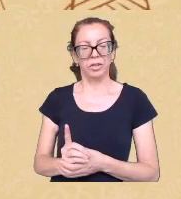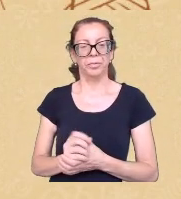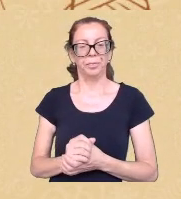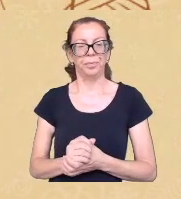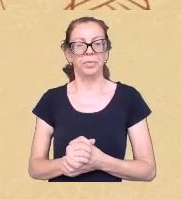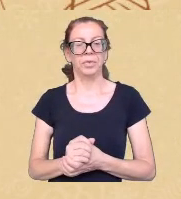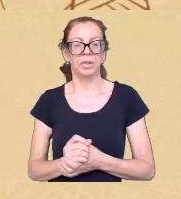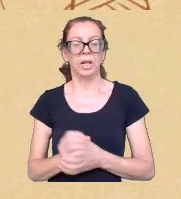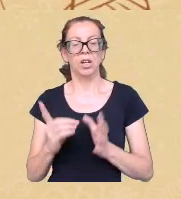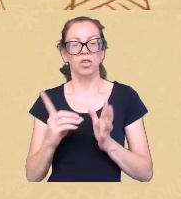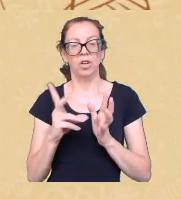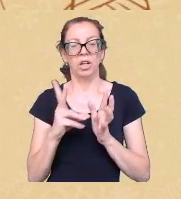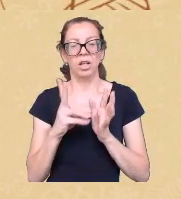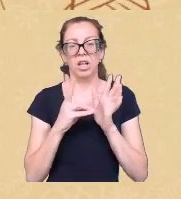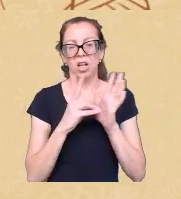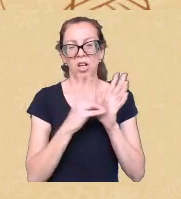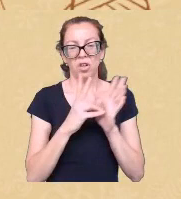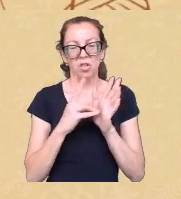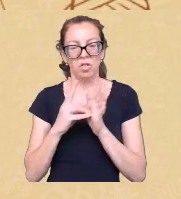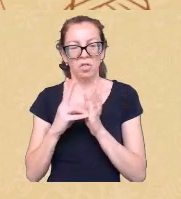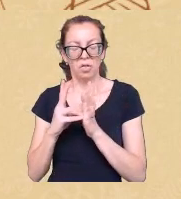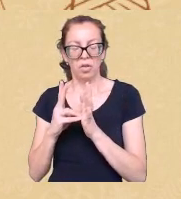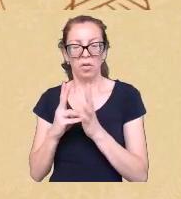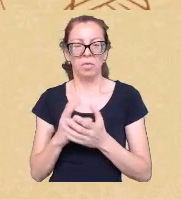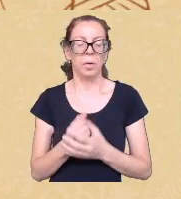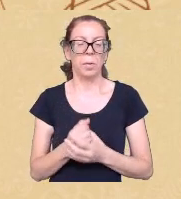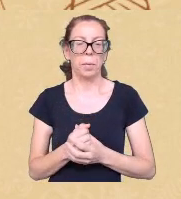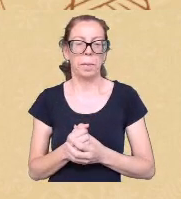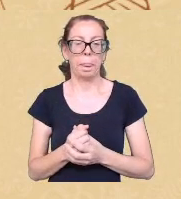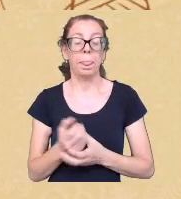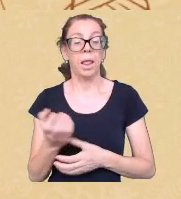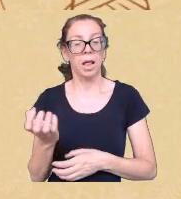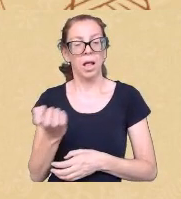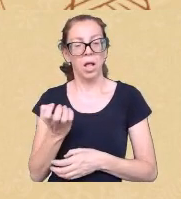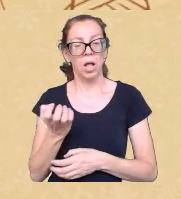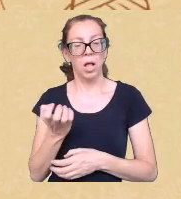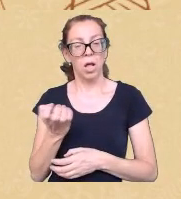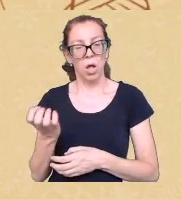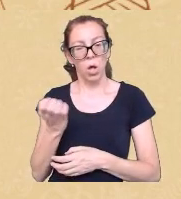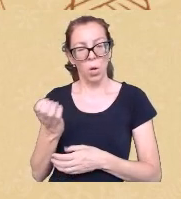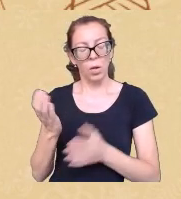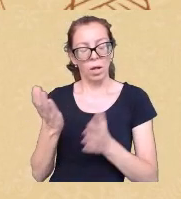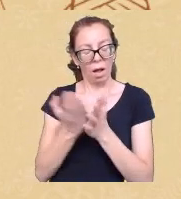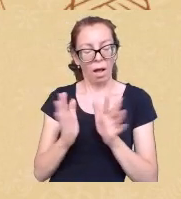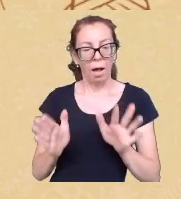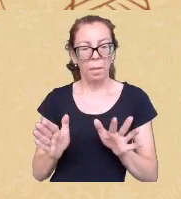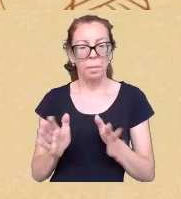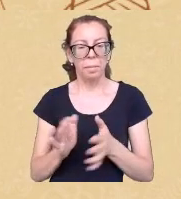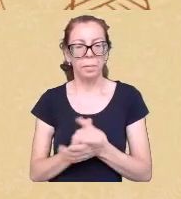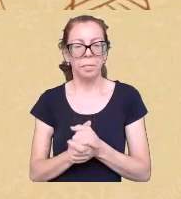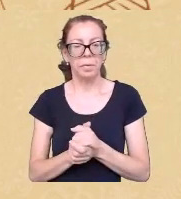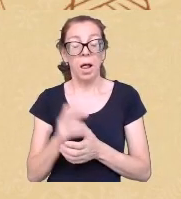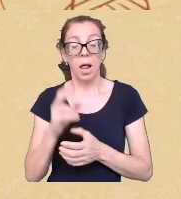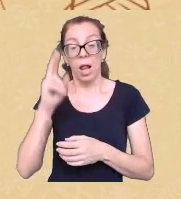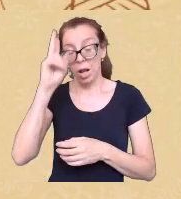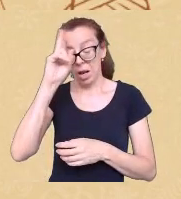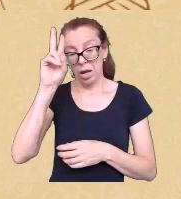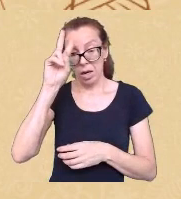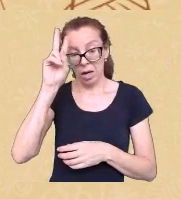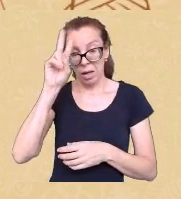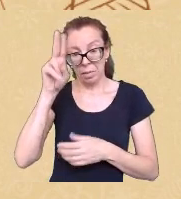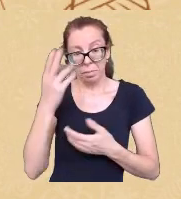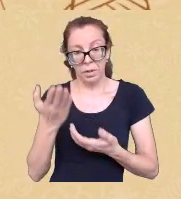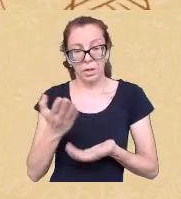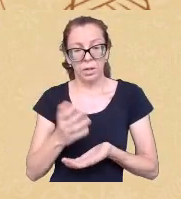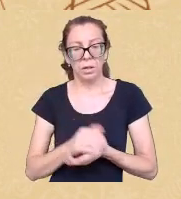por conta desses eixos e aí eu queria ir encerrando né lembrando que como o